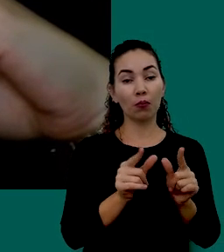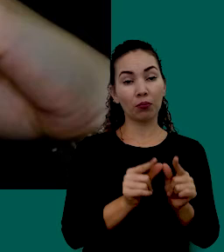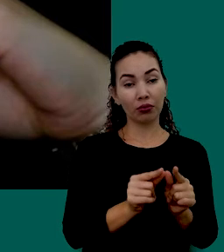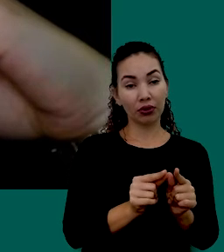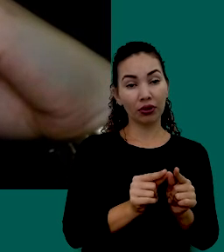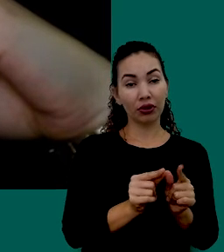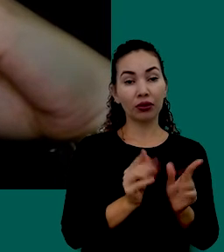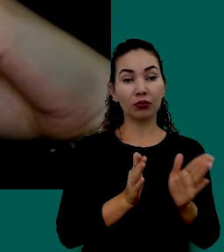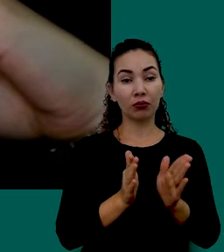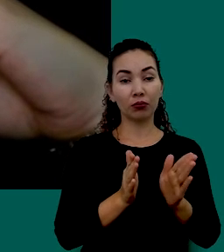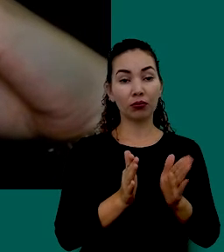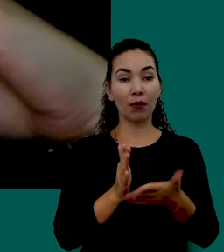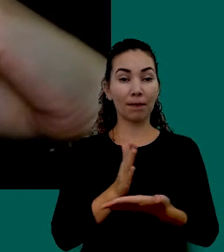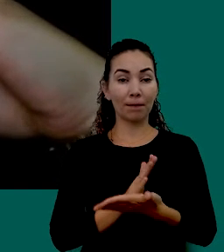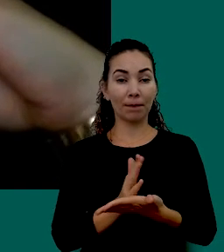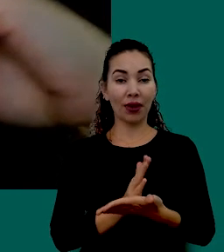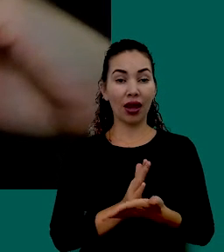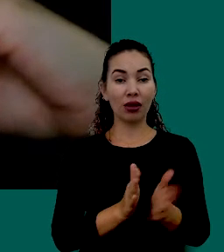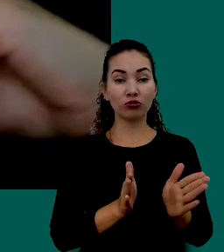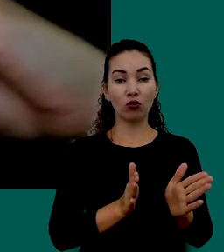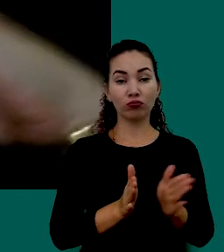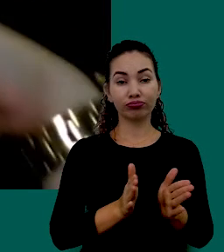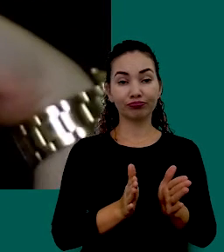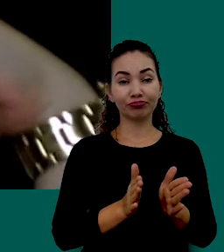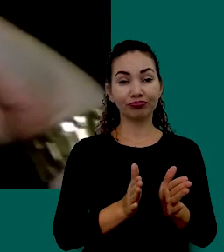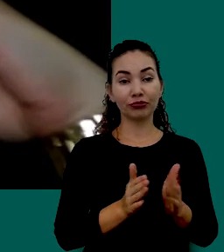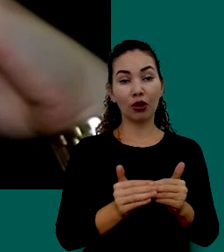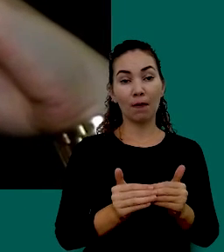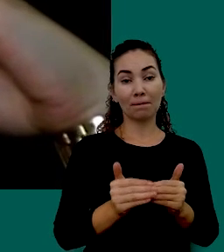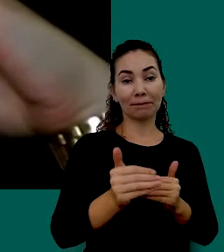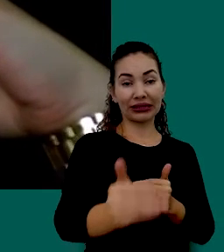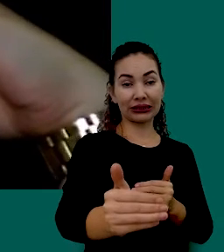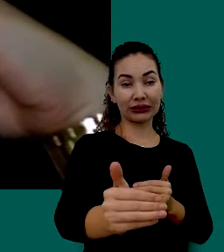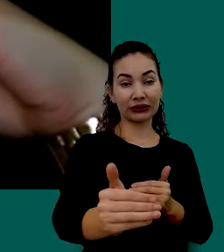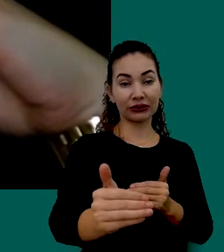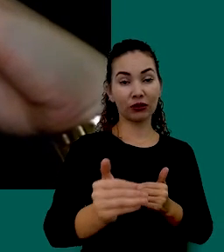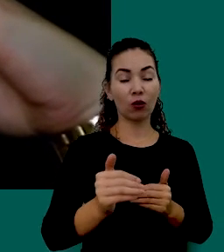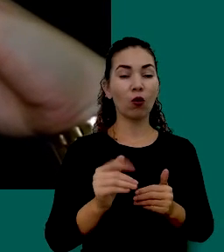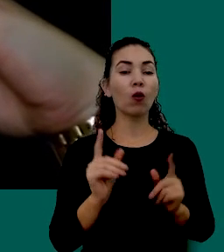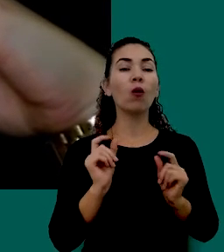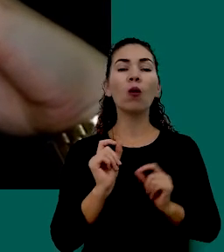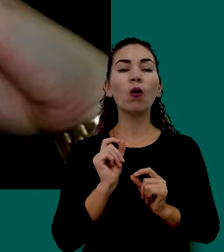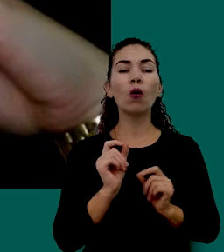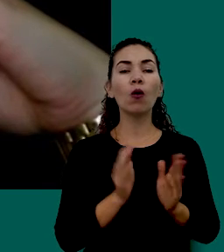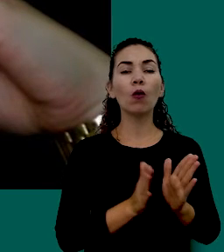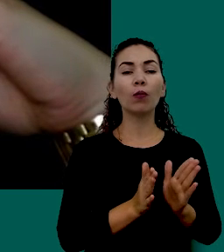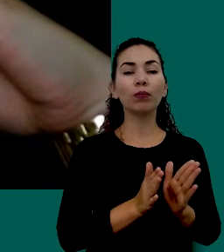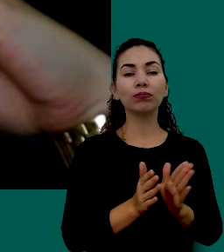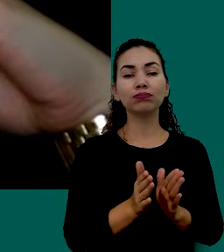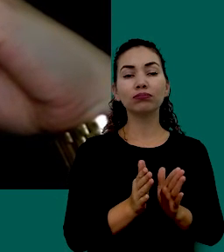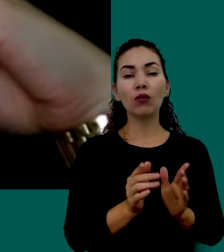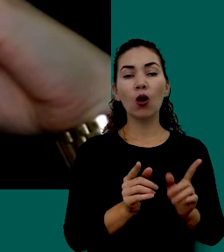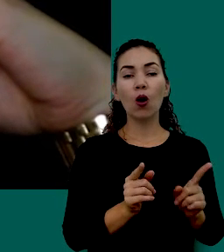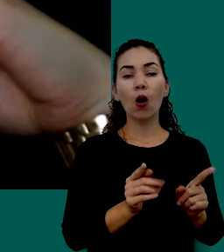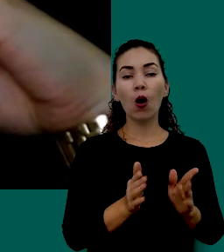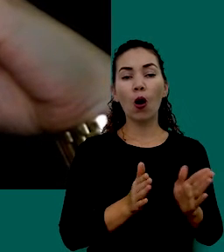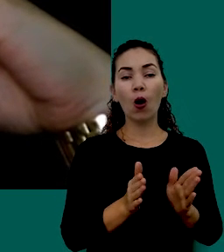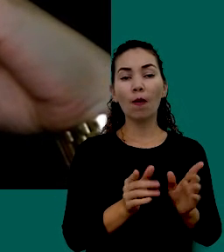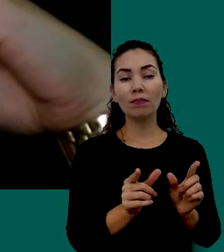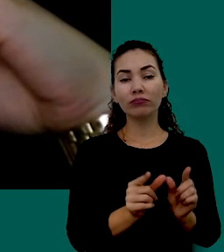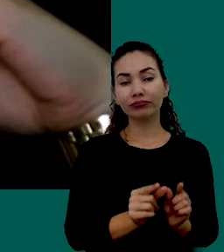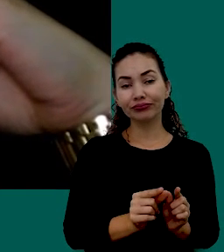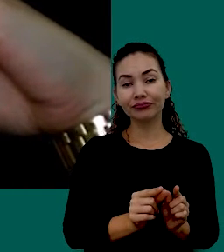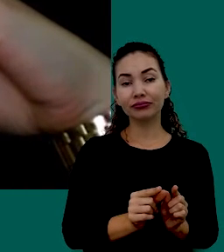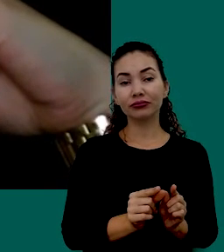No Longo Prazo Os Objetivos Do Curto Prazo São Aqueles Que